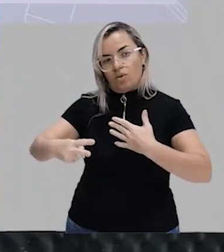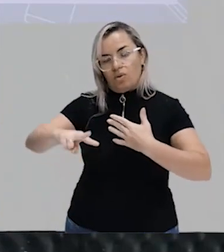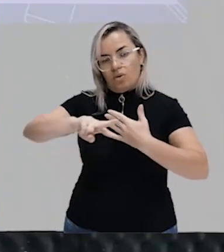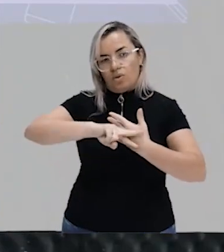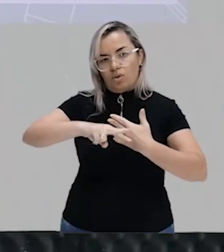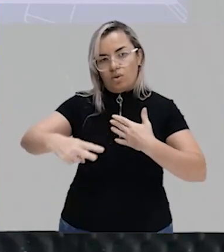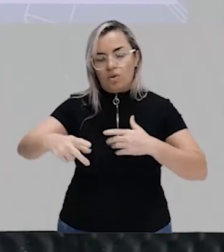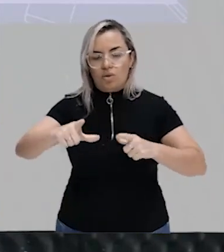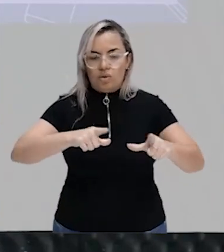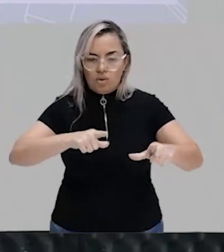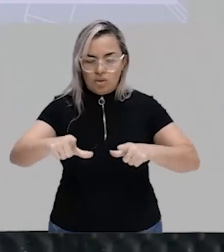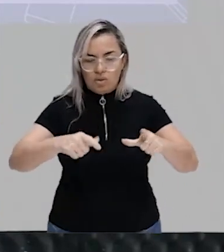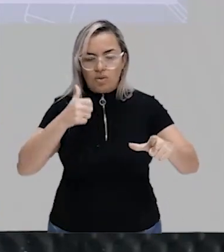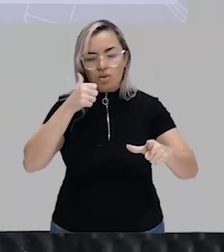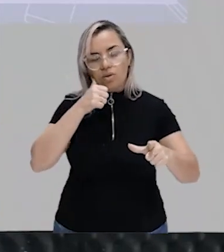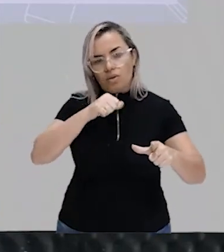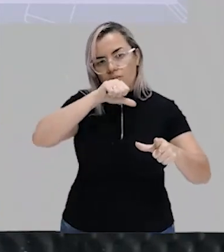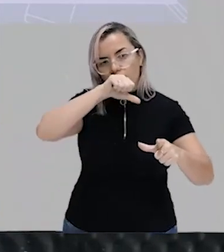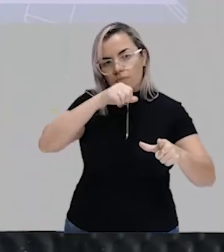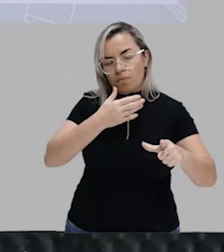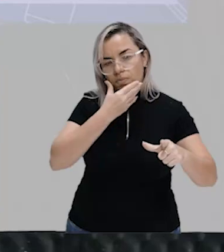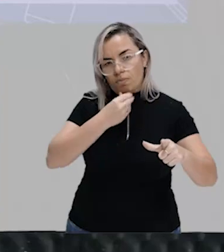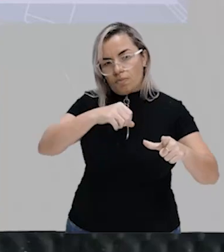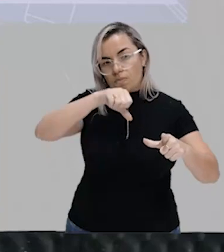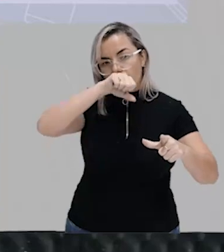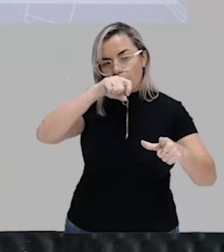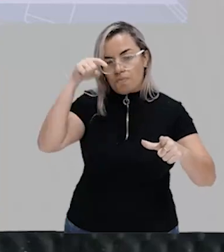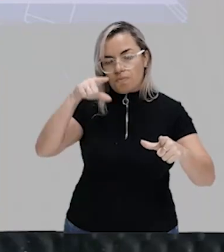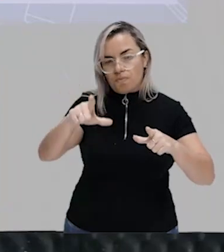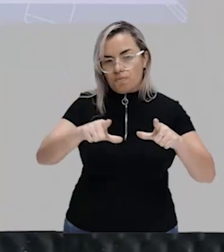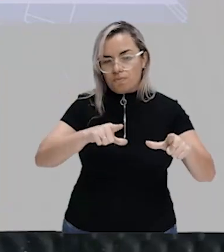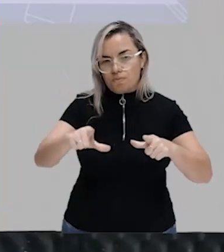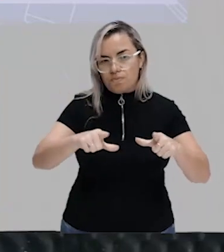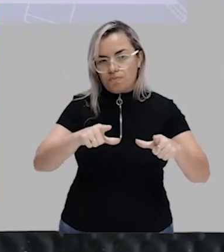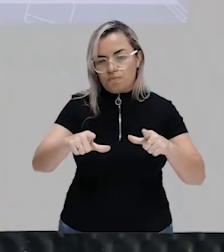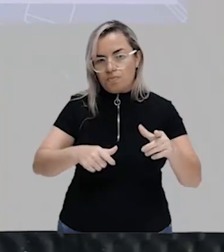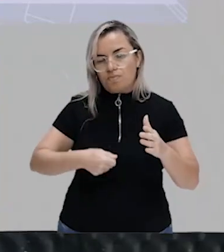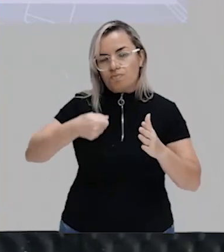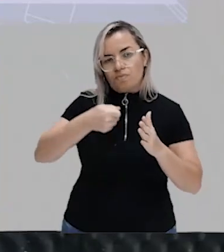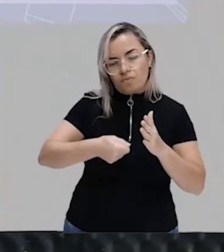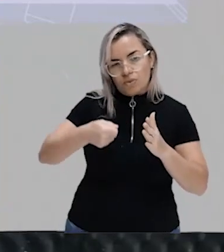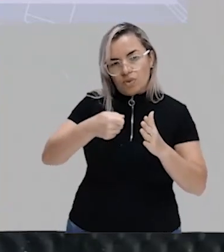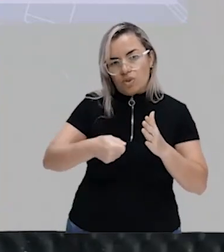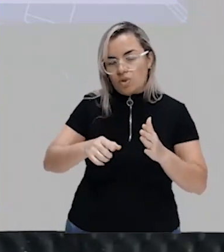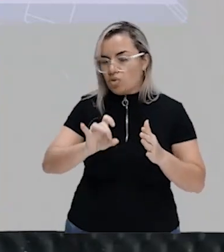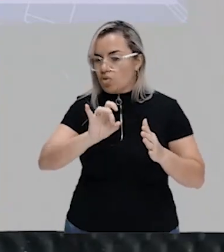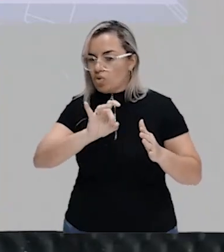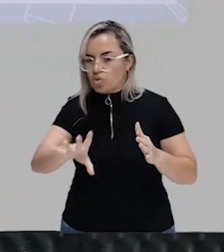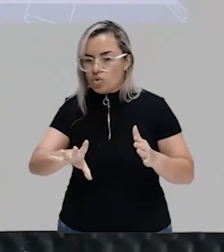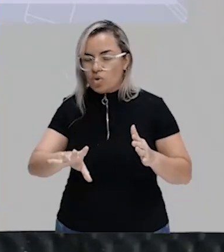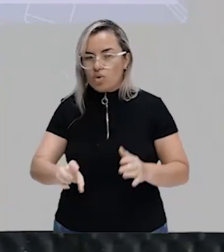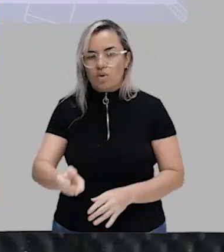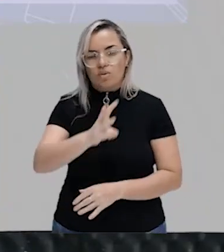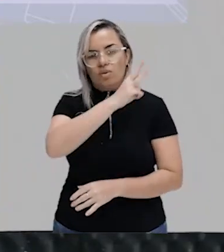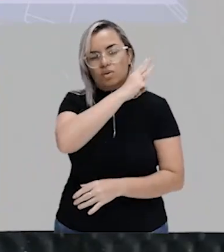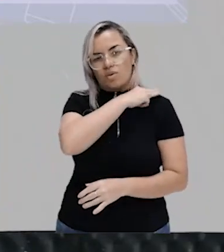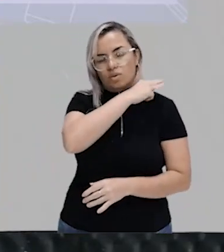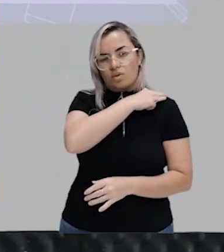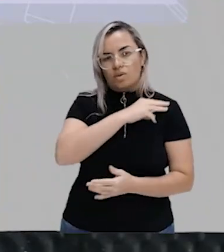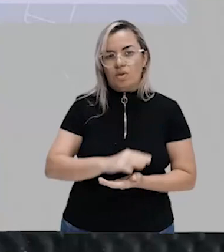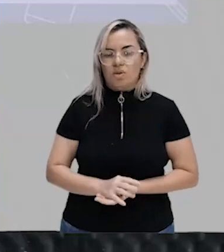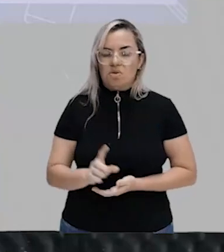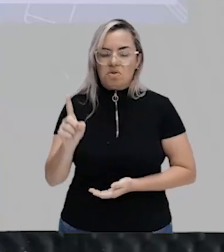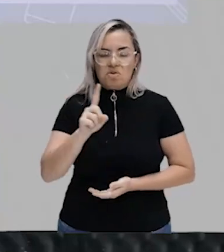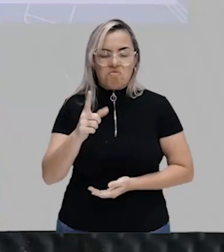que seus pais têm, são empregos que exigem somente até esse grau de formação. Eles não conseguem ascender a